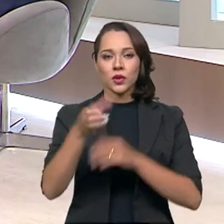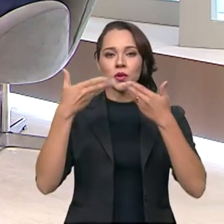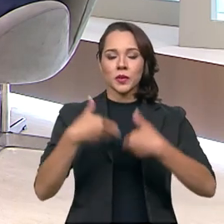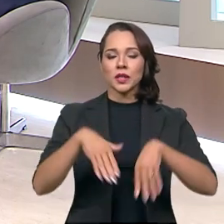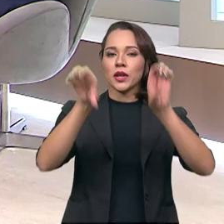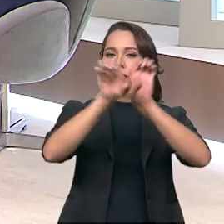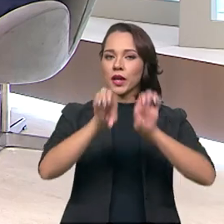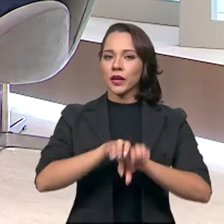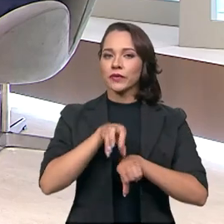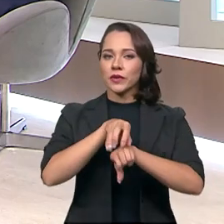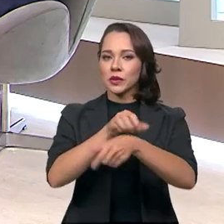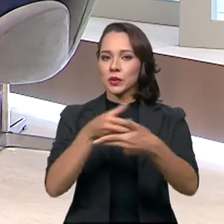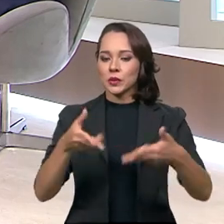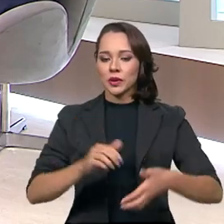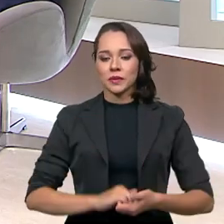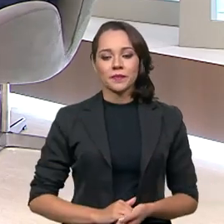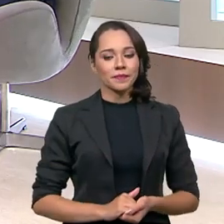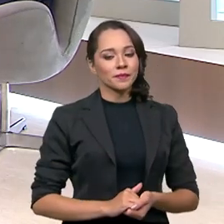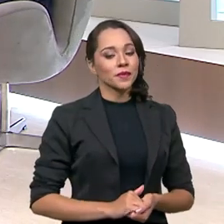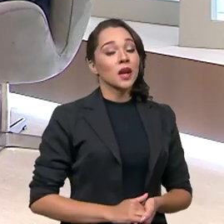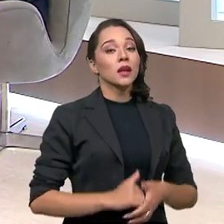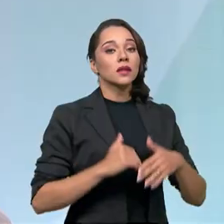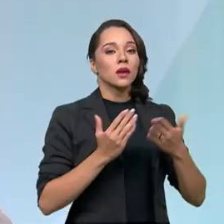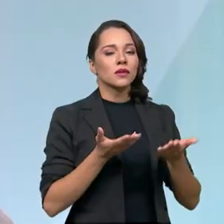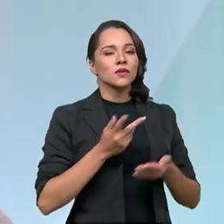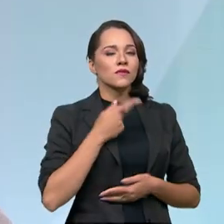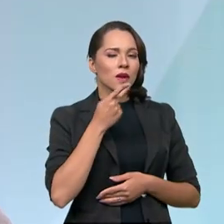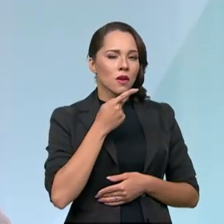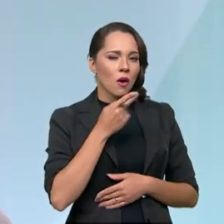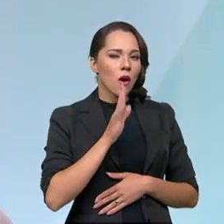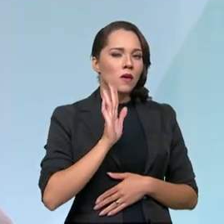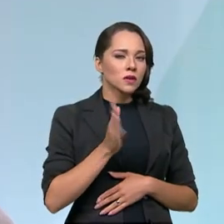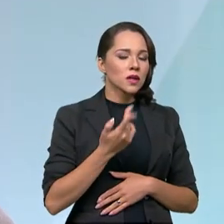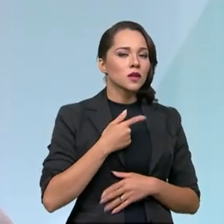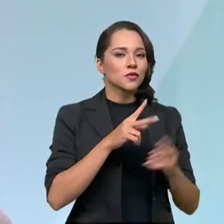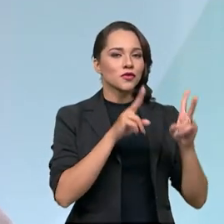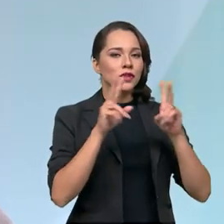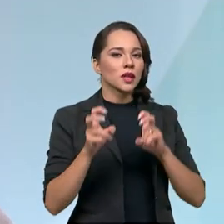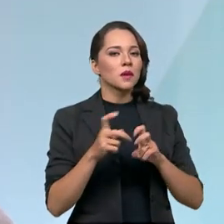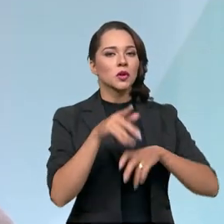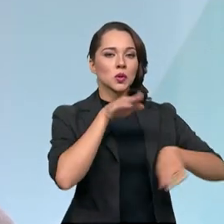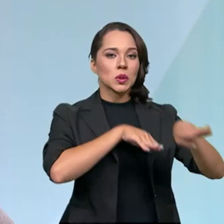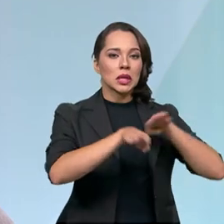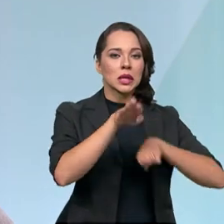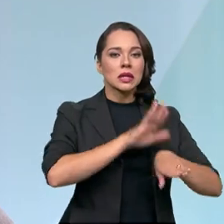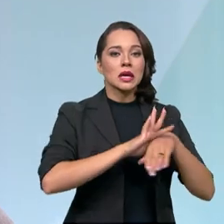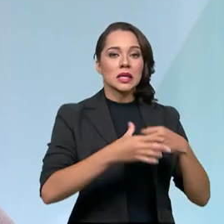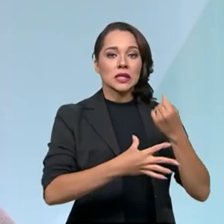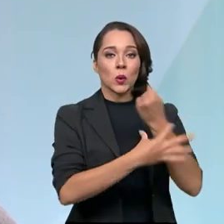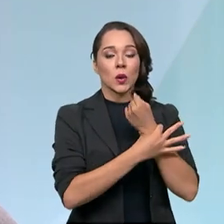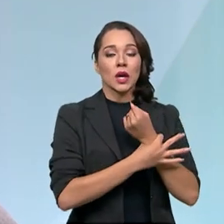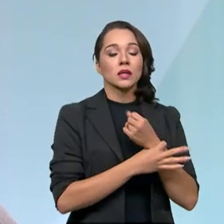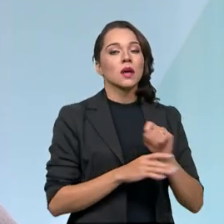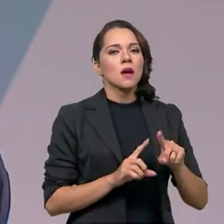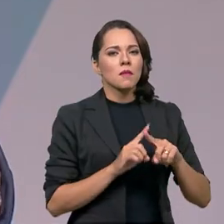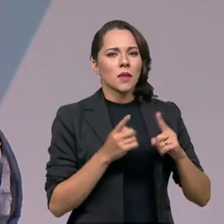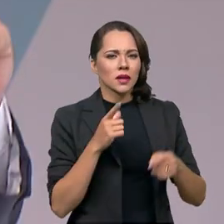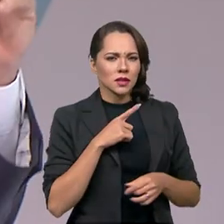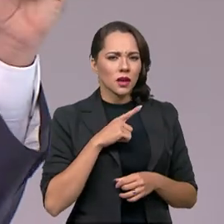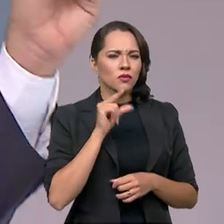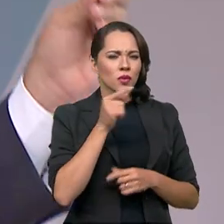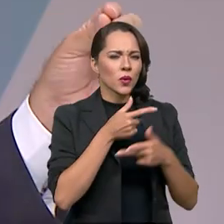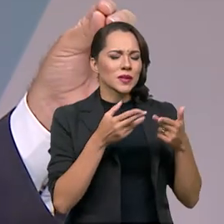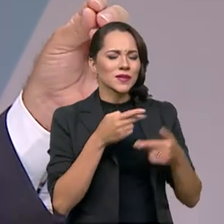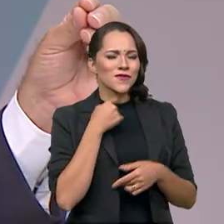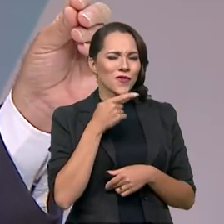Infraestrutura. Secretário, a gente falou bastante sobre essa questão do trânsito, da segurança no trânsito, mas teve uma questão